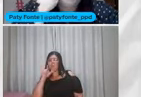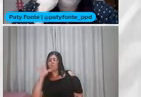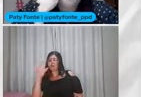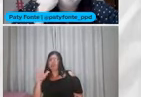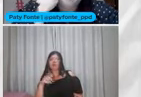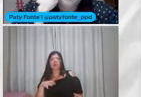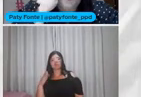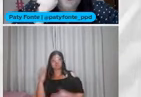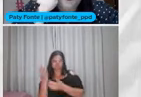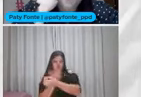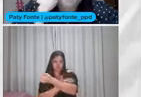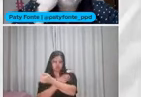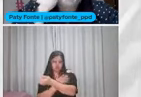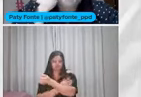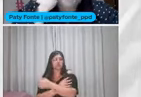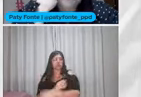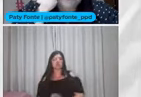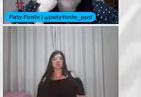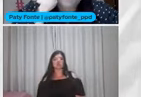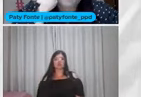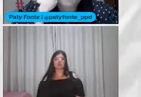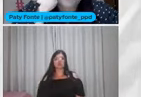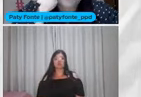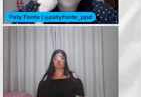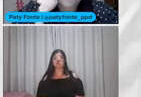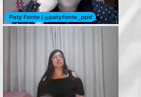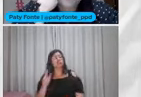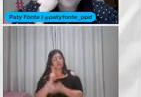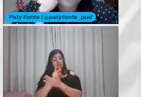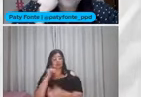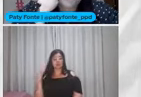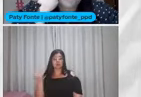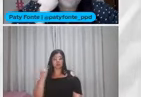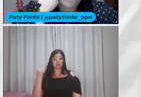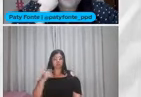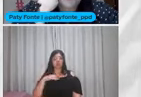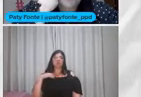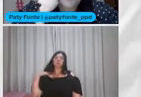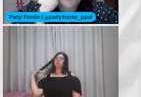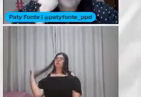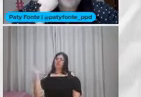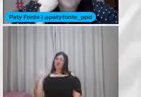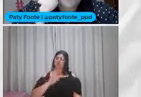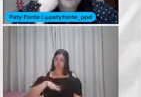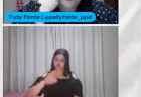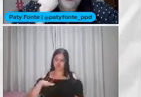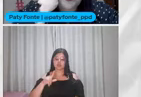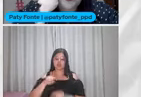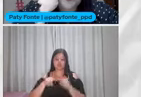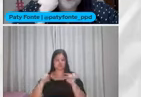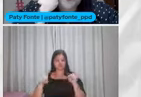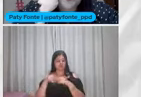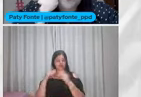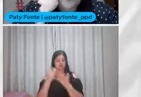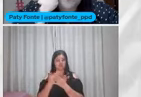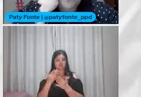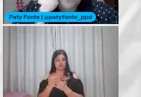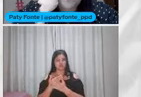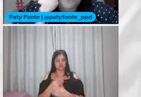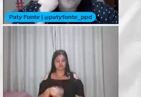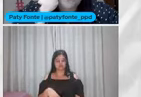Seus pastinhas Posições Agora Sempre importante, gente Trazer as crianças Pra sala de aula E